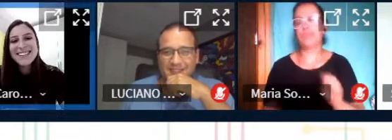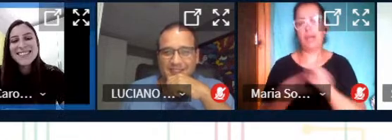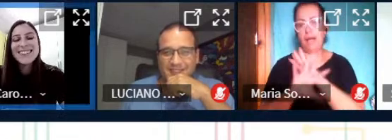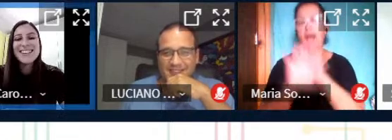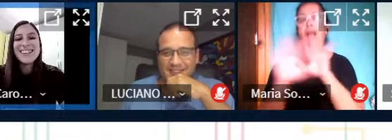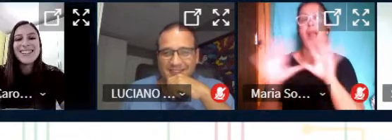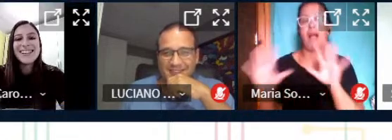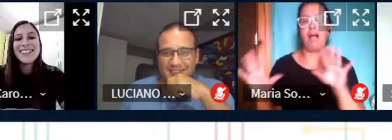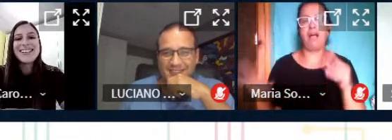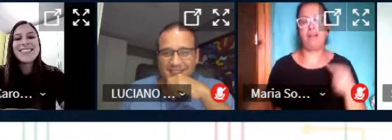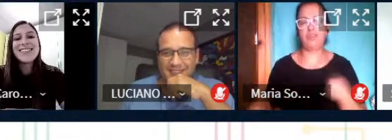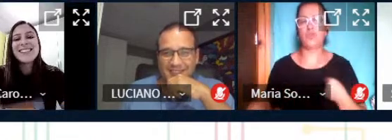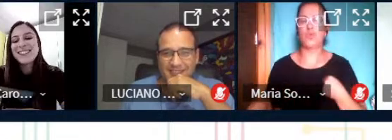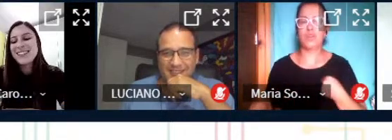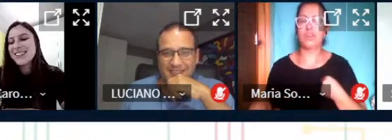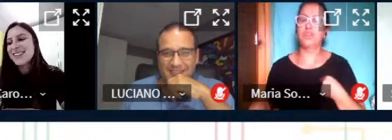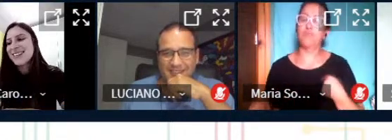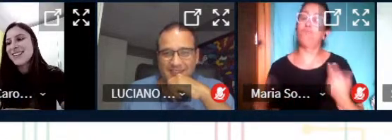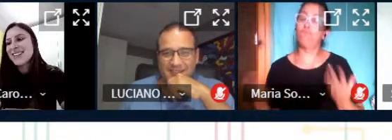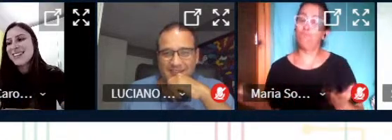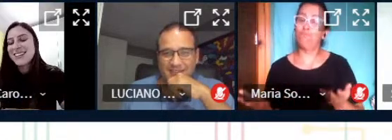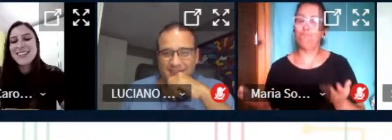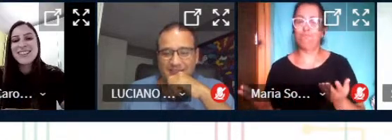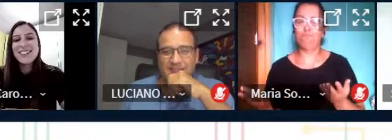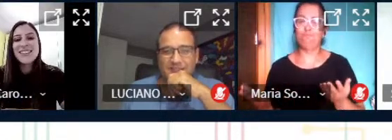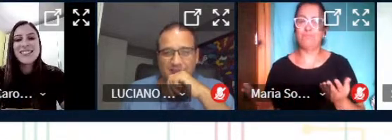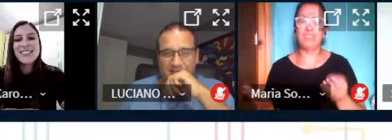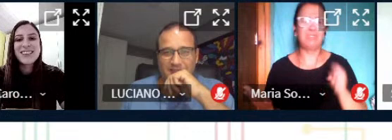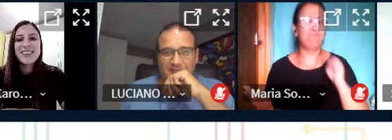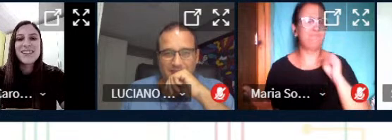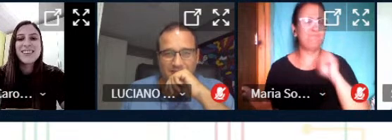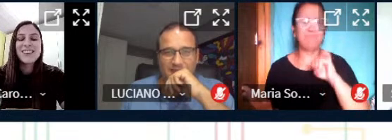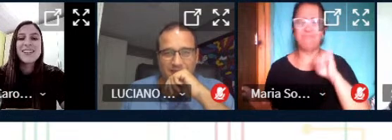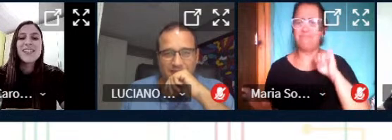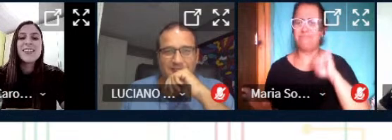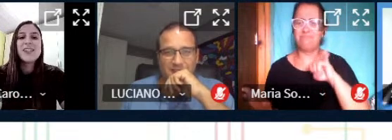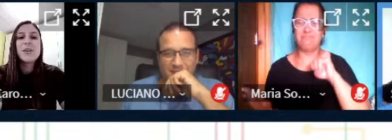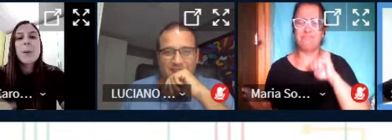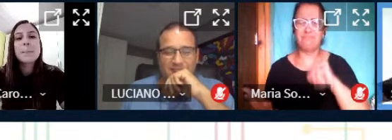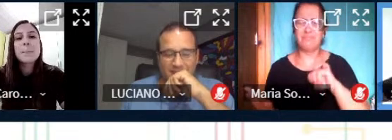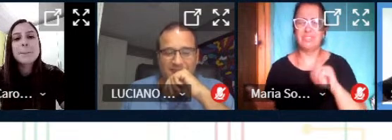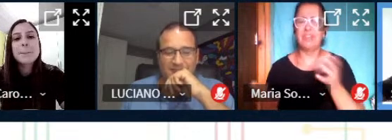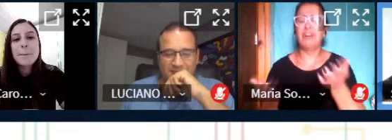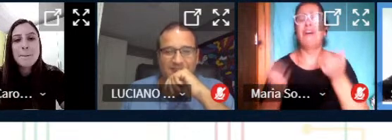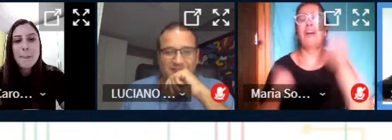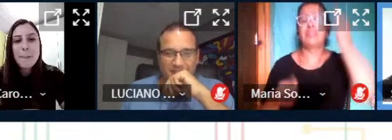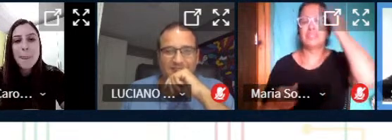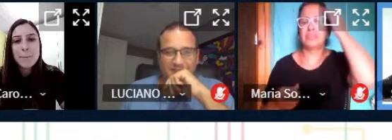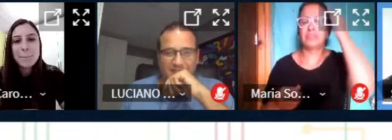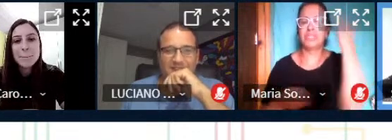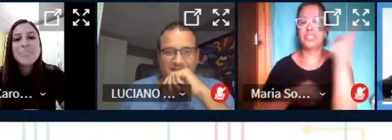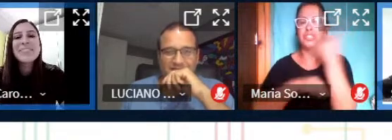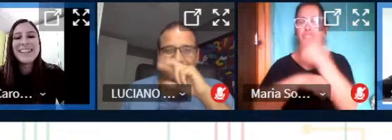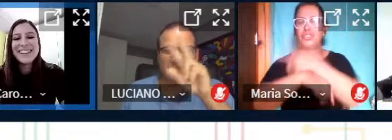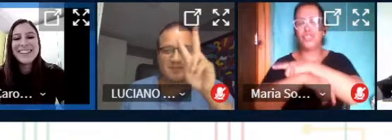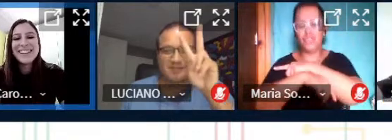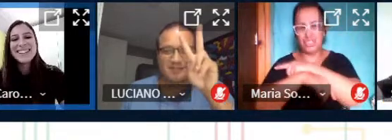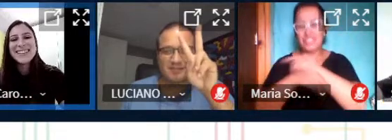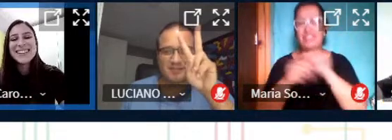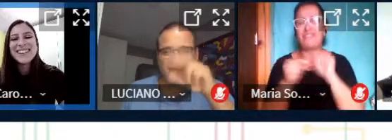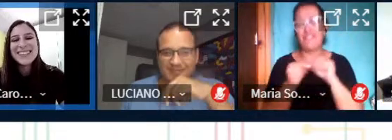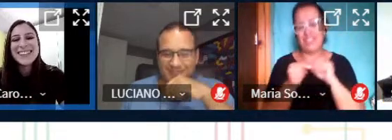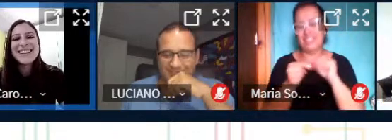eu né fiquei assim apaixonada quero saber um dia né fazer eu vou aprender com vocês com